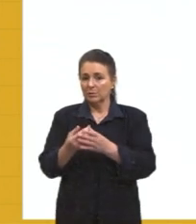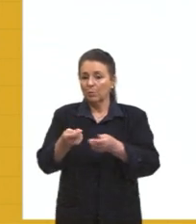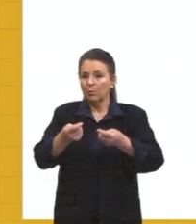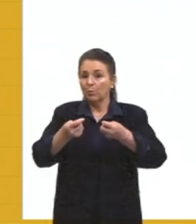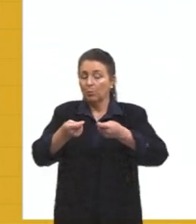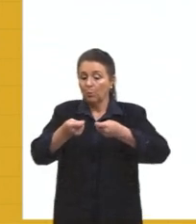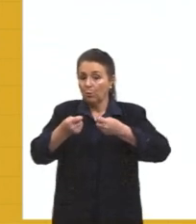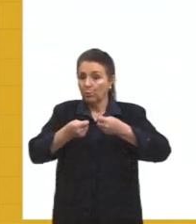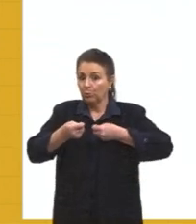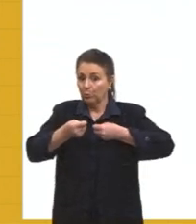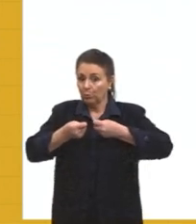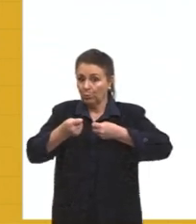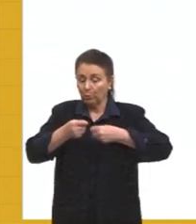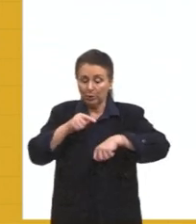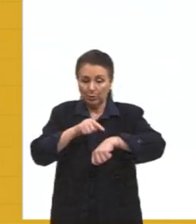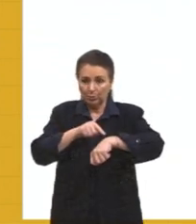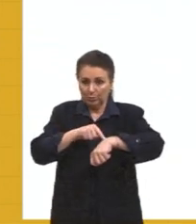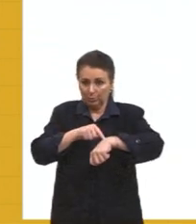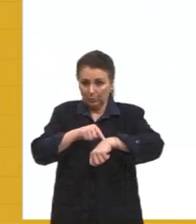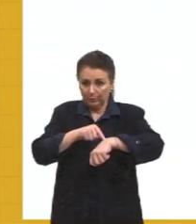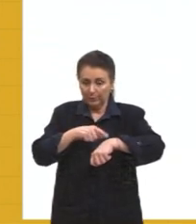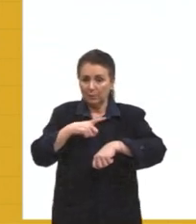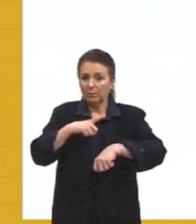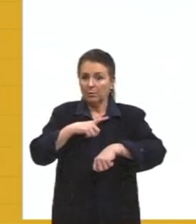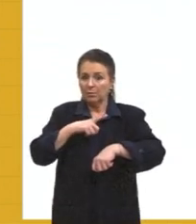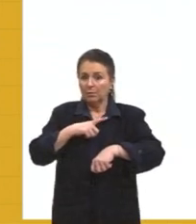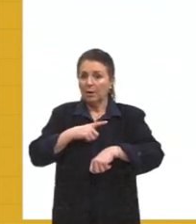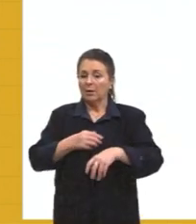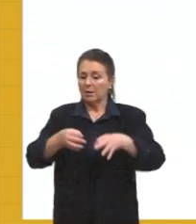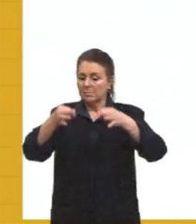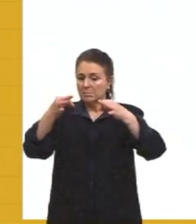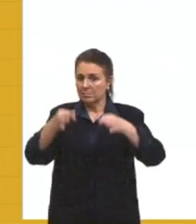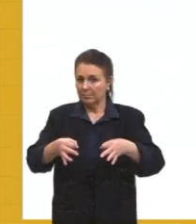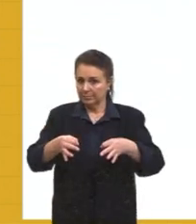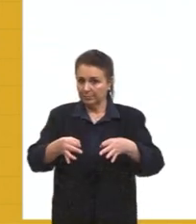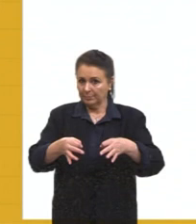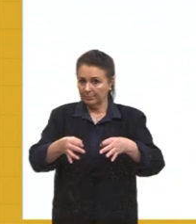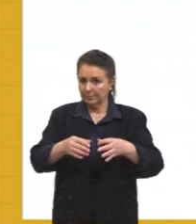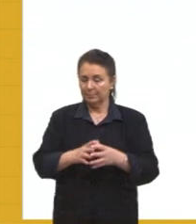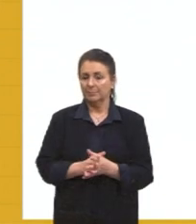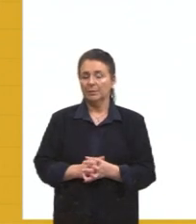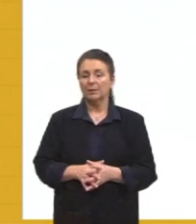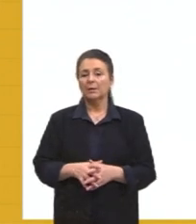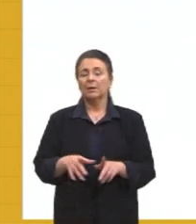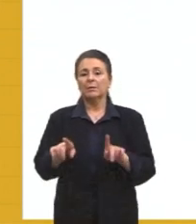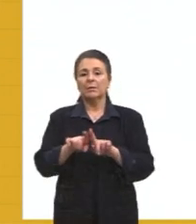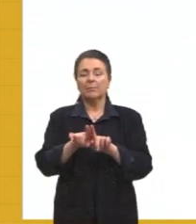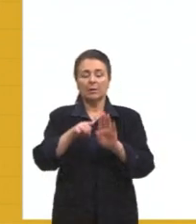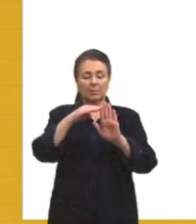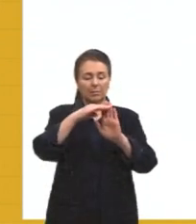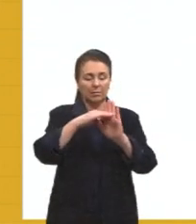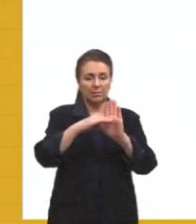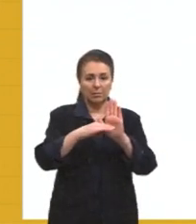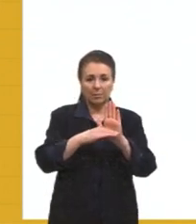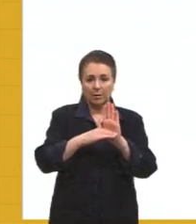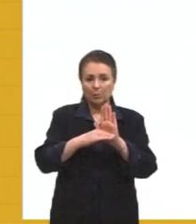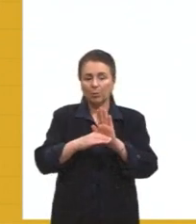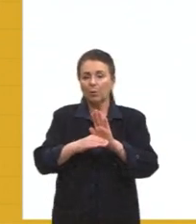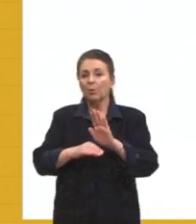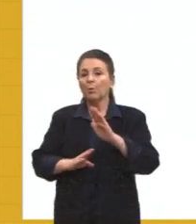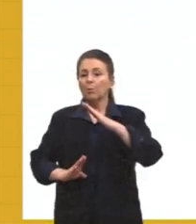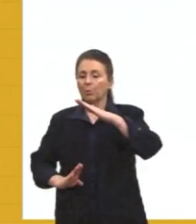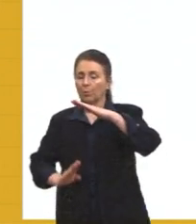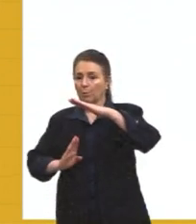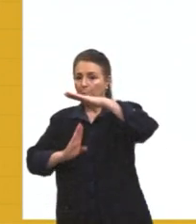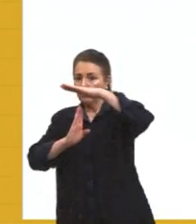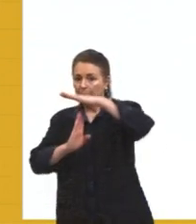tempo, tá, pessoal? Então, vai ter um controle rígido do tempo, né, e estabelecer, então, mínimos de produtividade. Isso quer dizer,